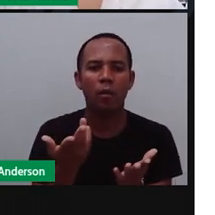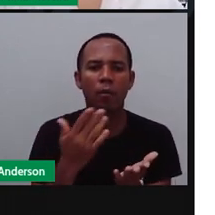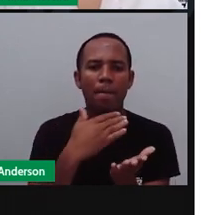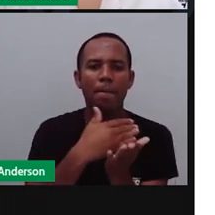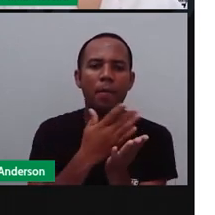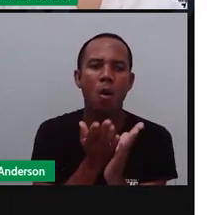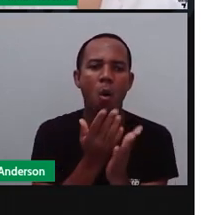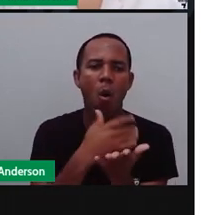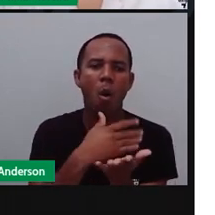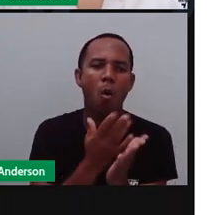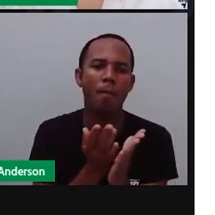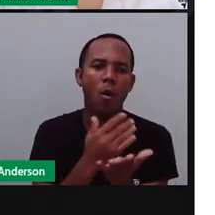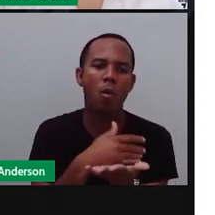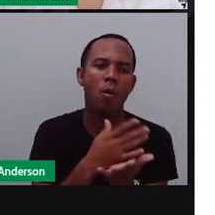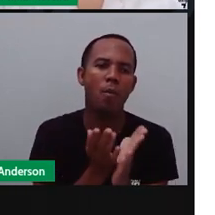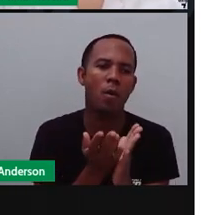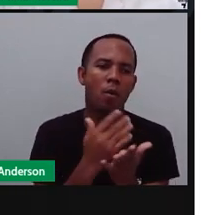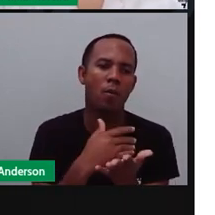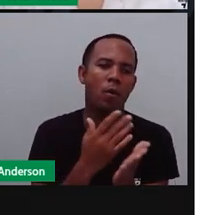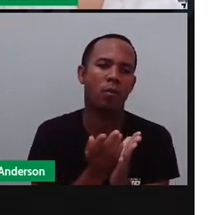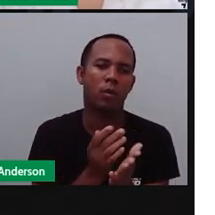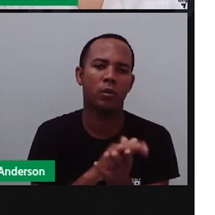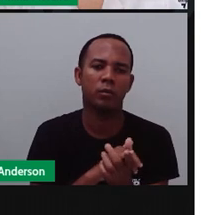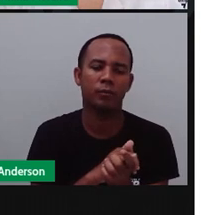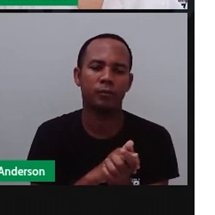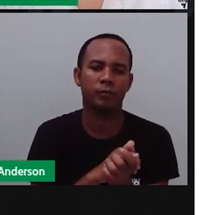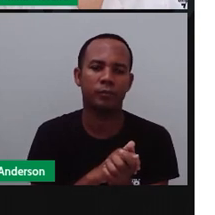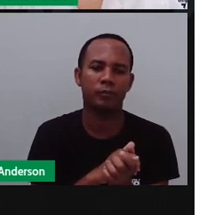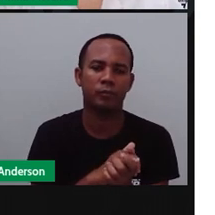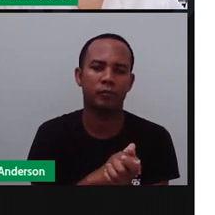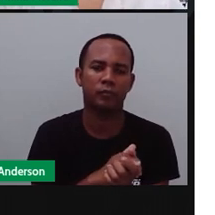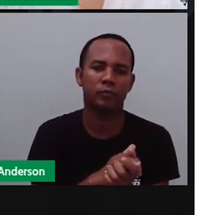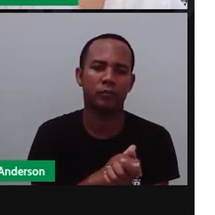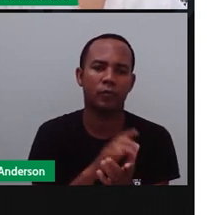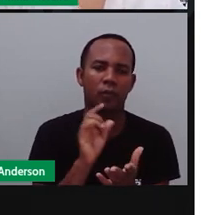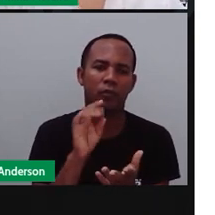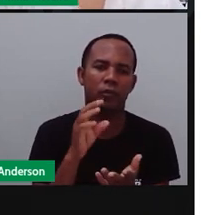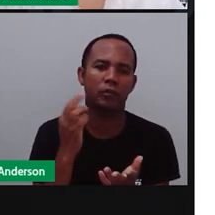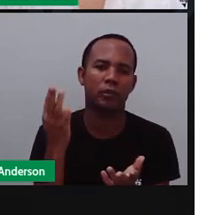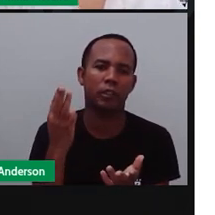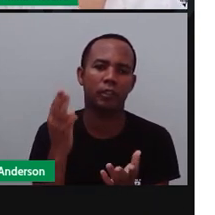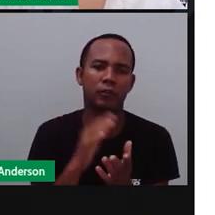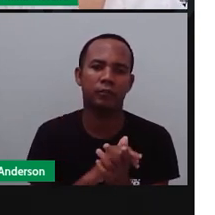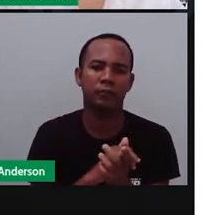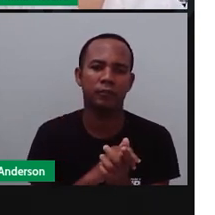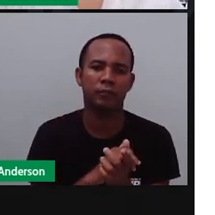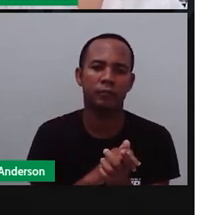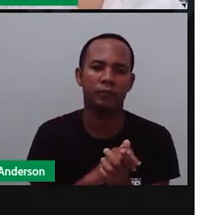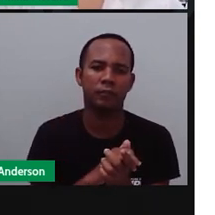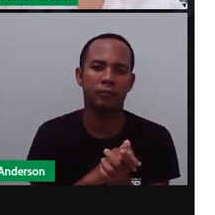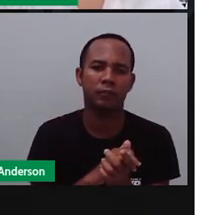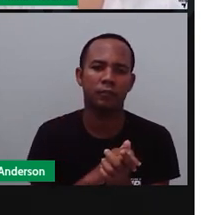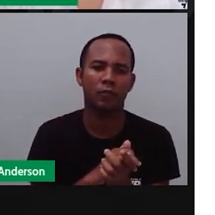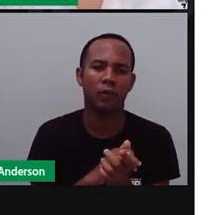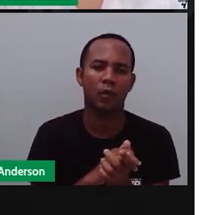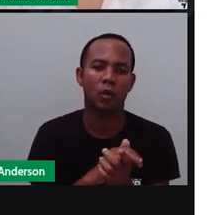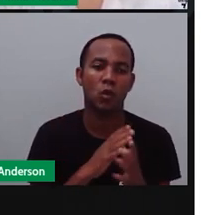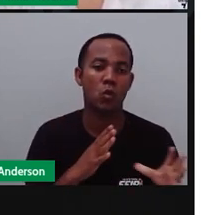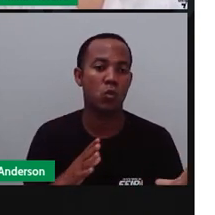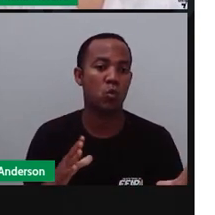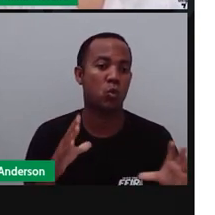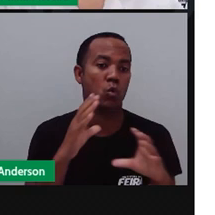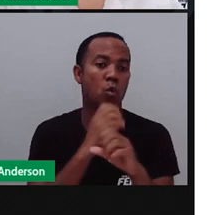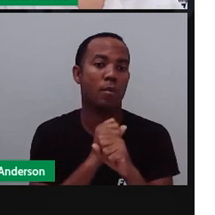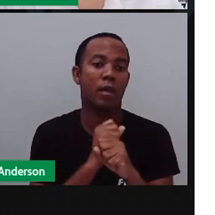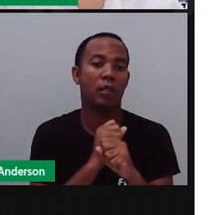Bolo de fubá. Que foi o ela comprou? quê? Apenas três. Quantos itens ela comprou ao todo? Vamos ver?